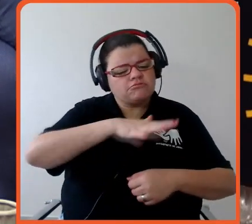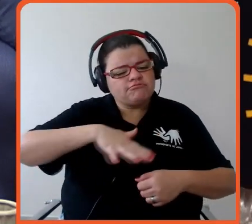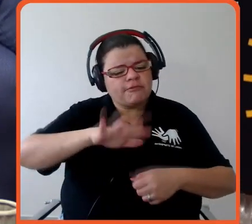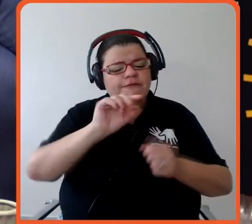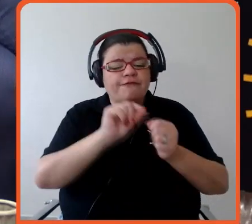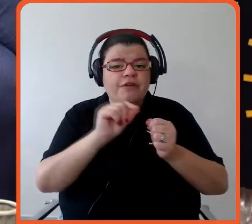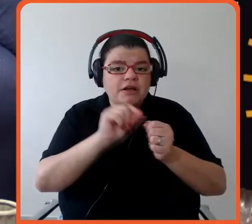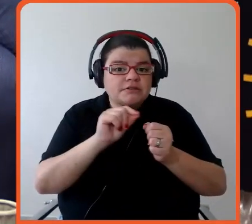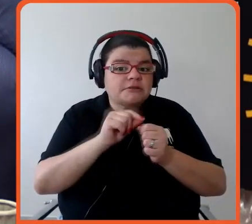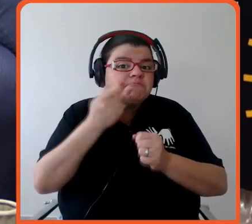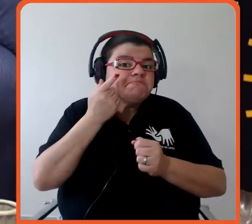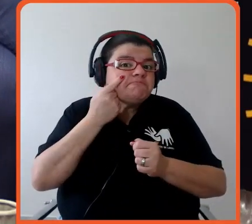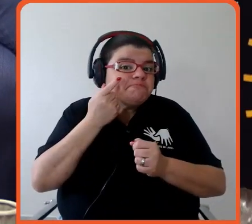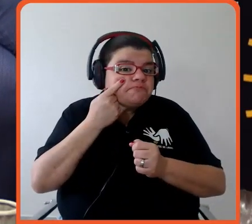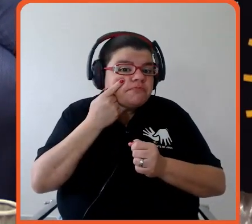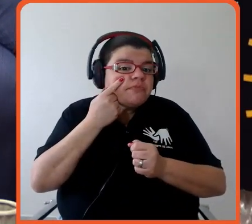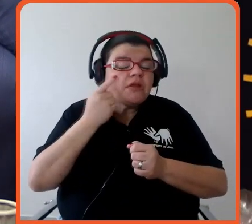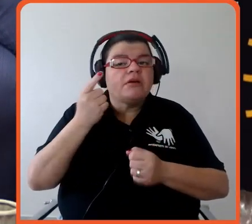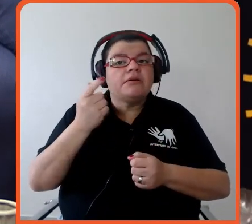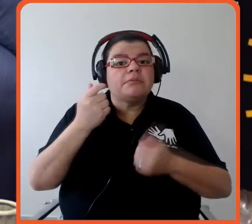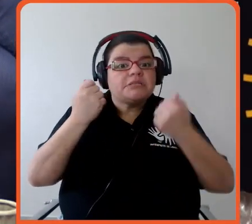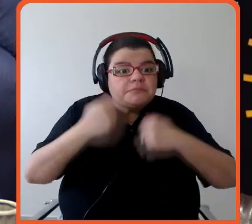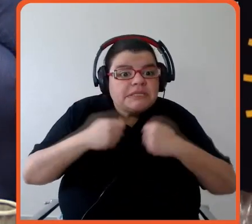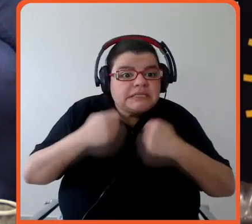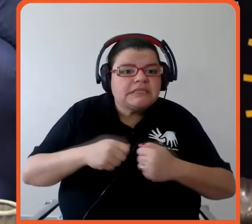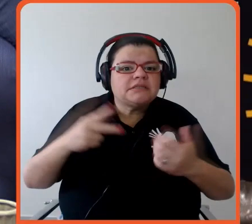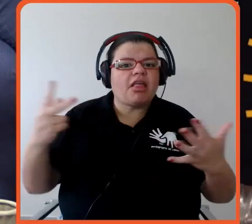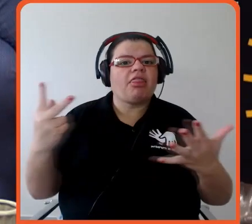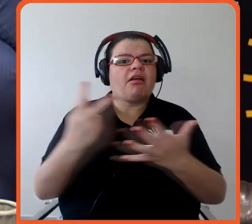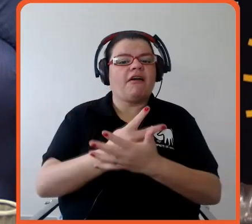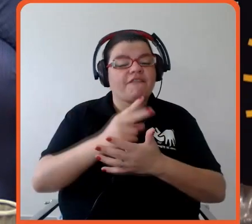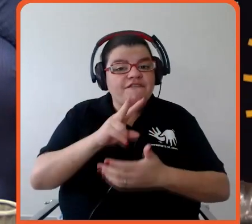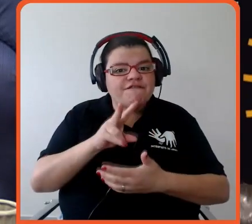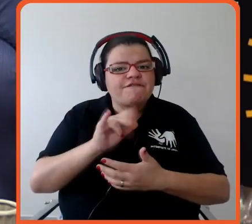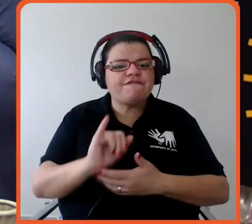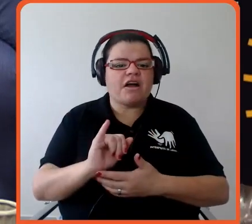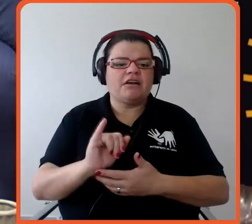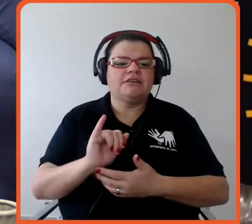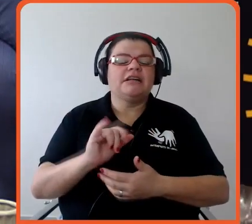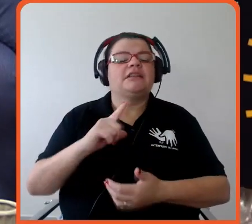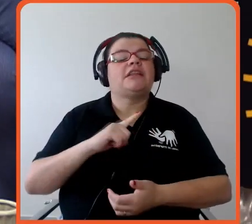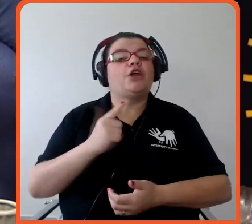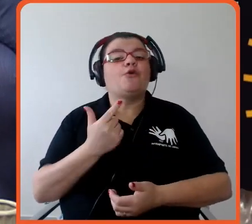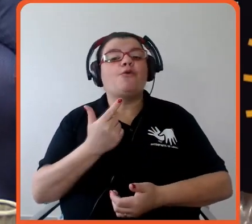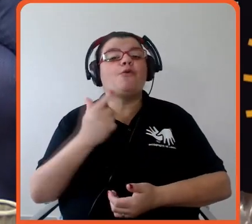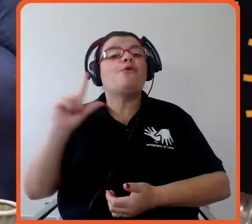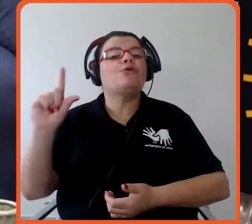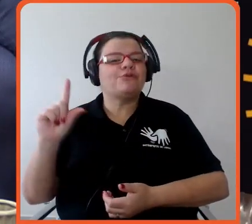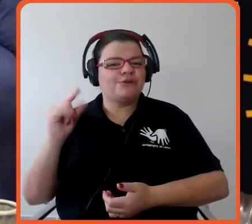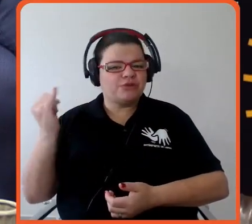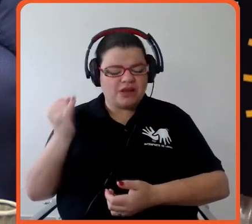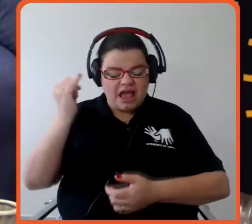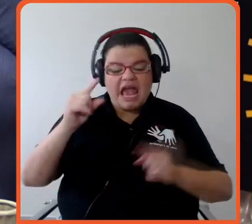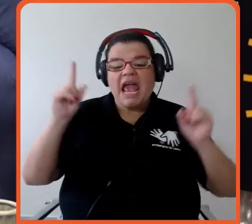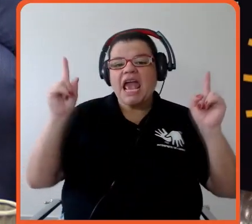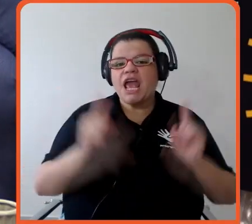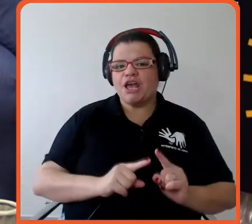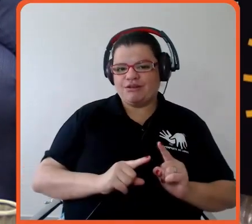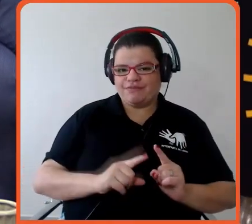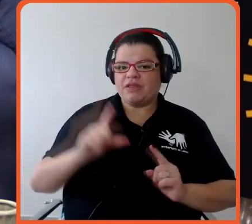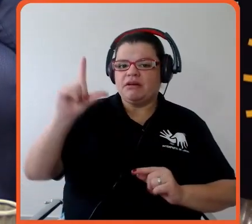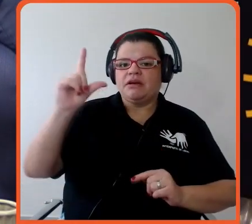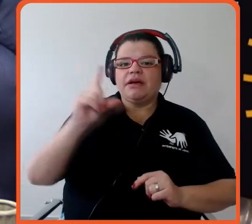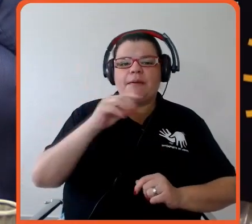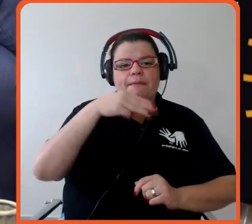e para que isso aconteça, tem um outro aspecto que é fundamental, a gente está falando aqui em reduzir metano, mas isso, né, tem uma implicação